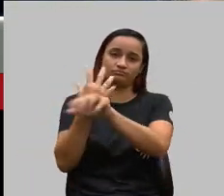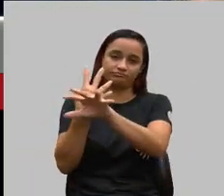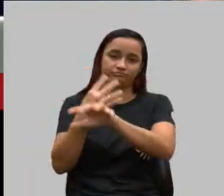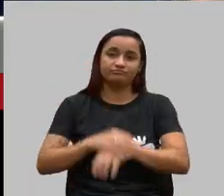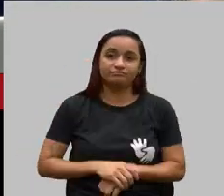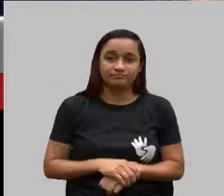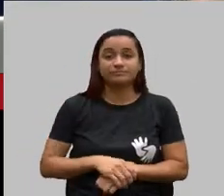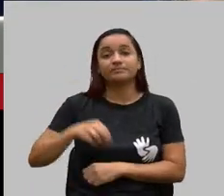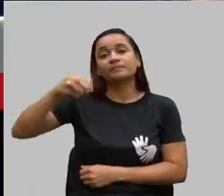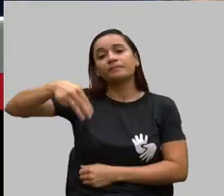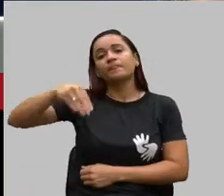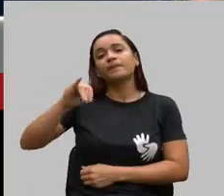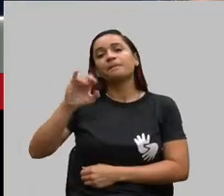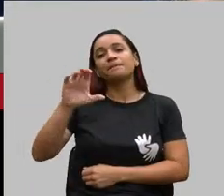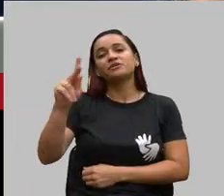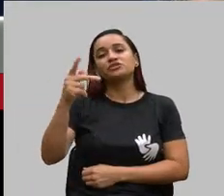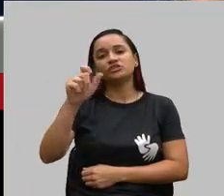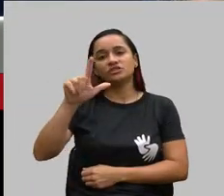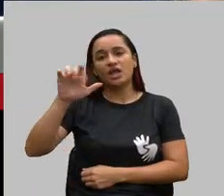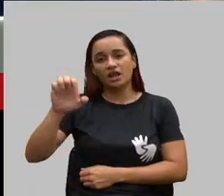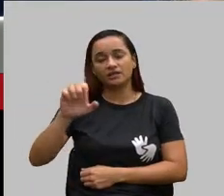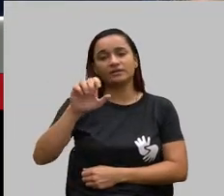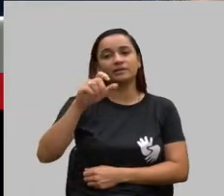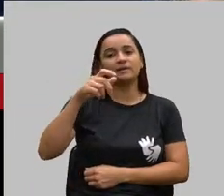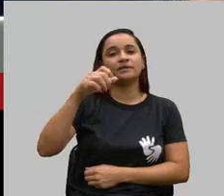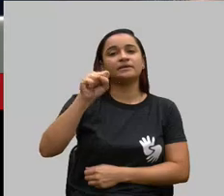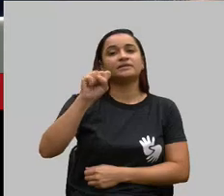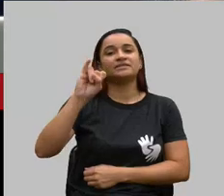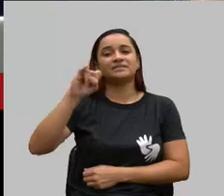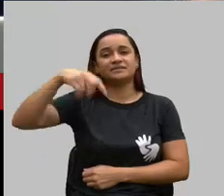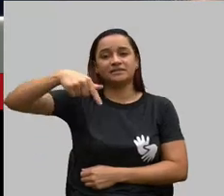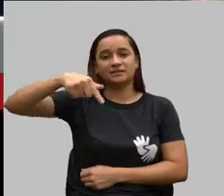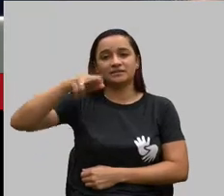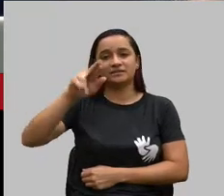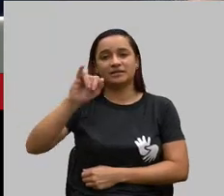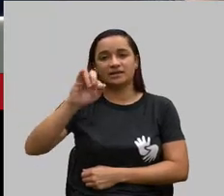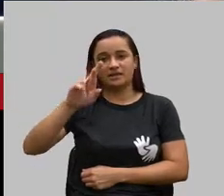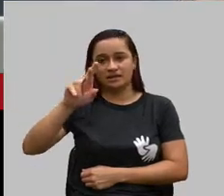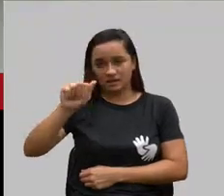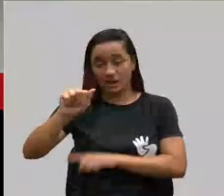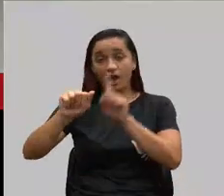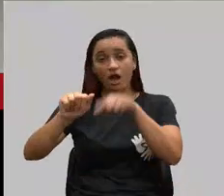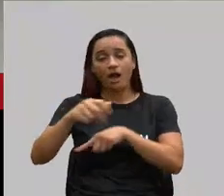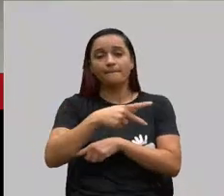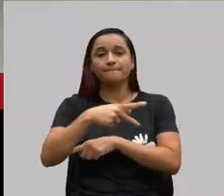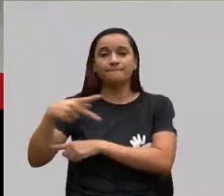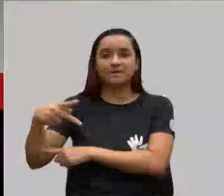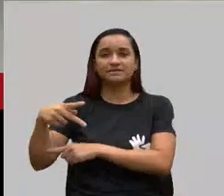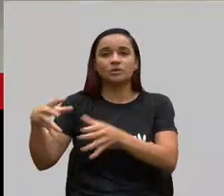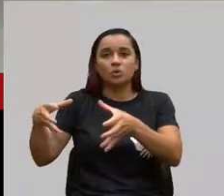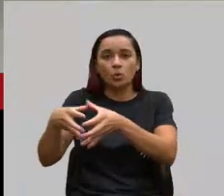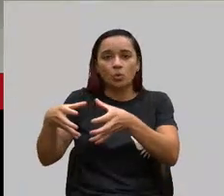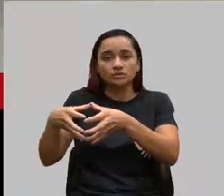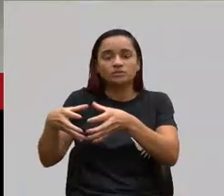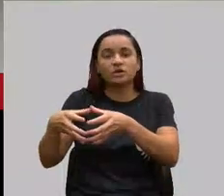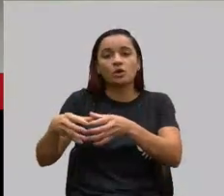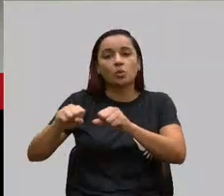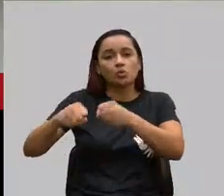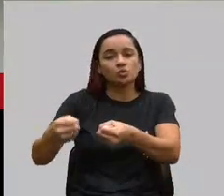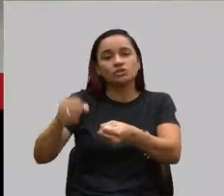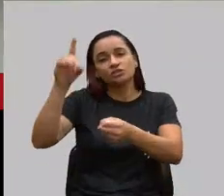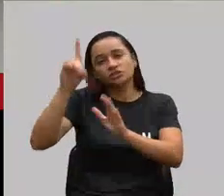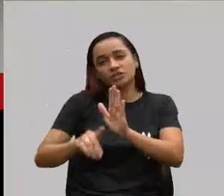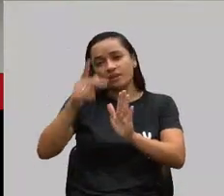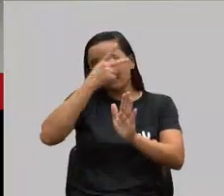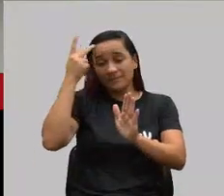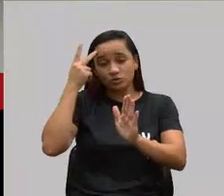Michele Caroline Luiz Pereira de Siqueira, presidente da Comissão de Direitos das Pessoas com Deficiência da OAB Minas Gerais.